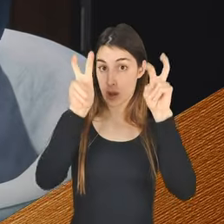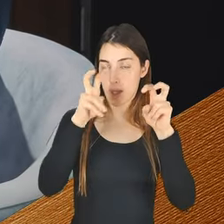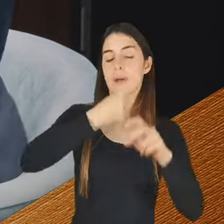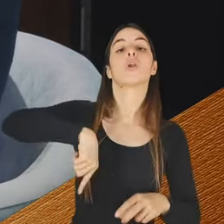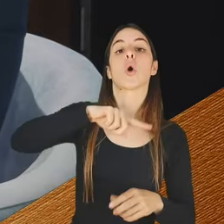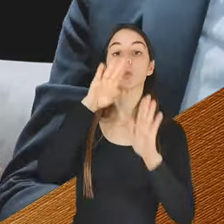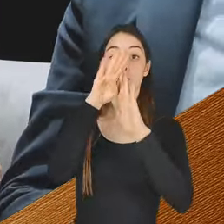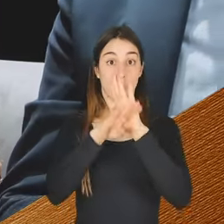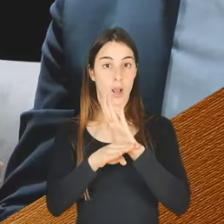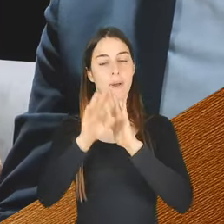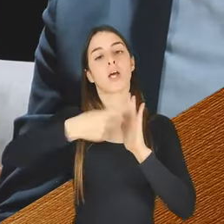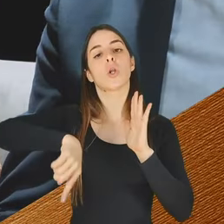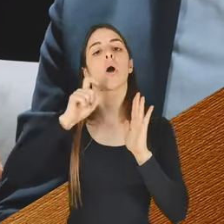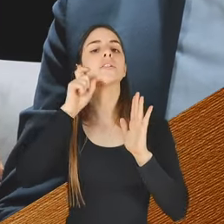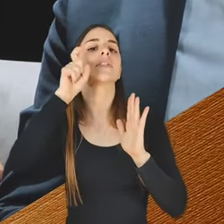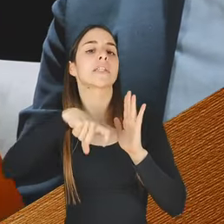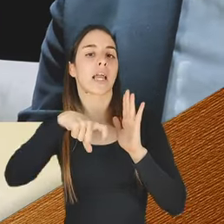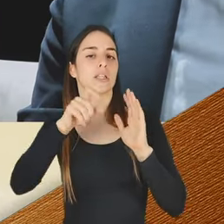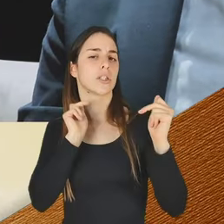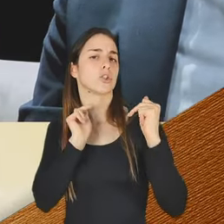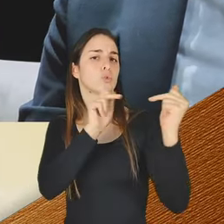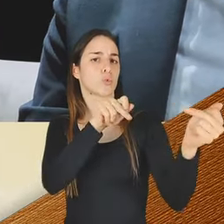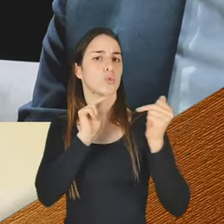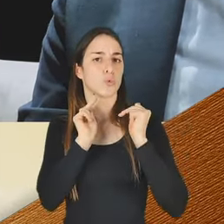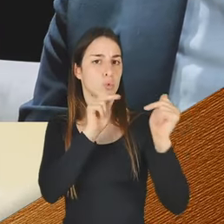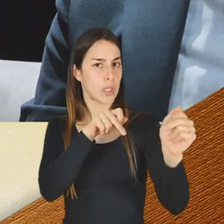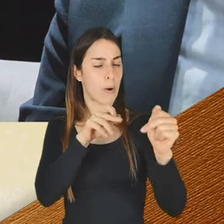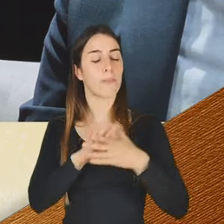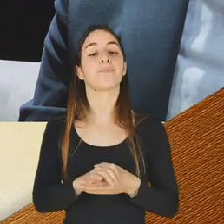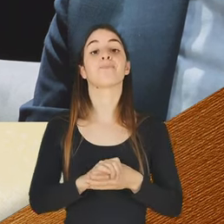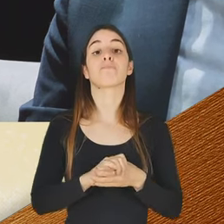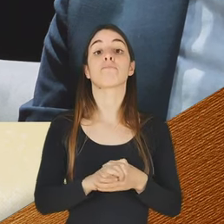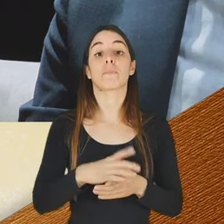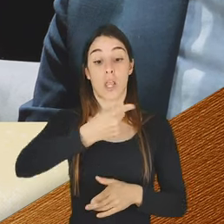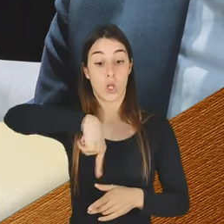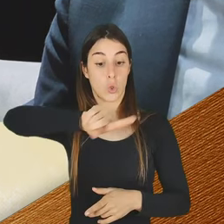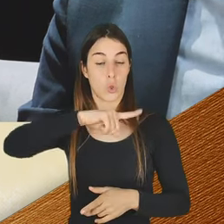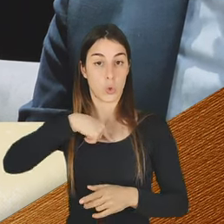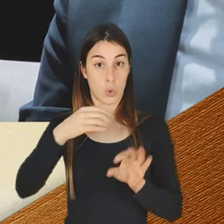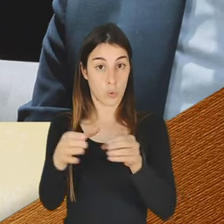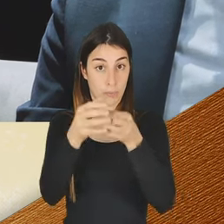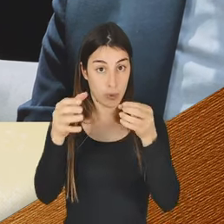nosso programa, temos uma discussão polémica que envolve a nossa comunidade